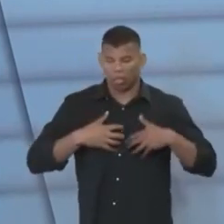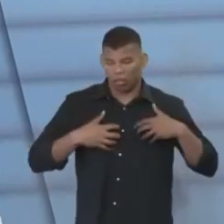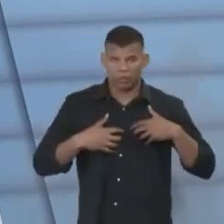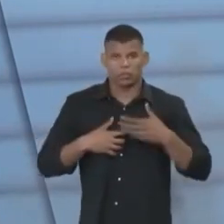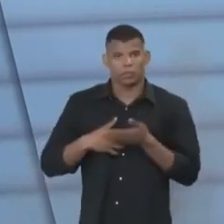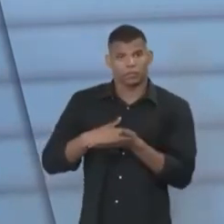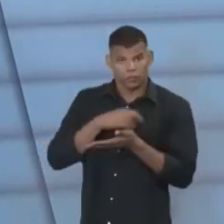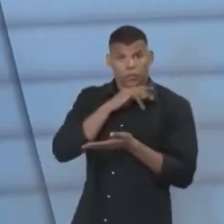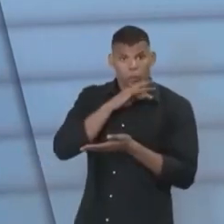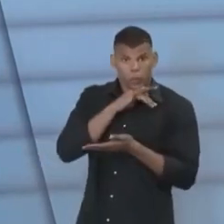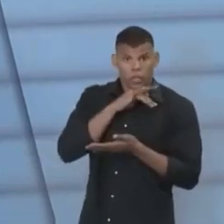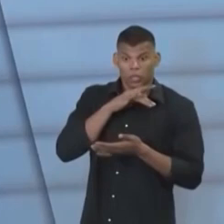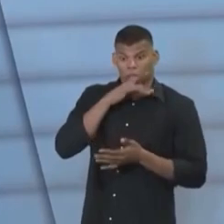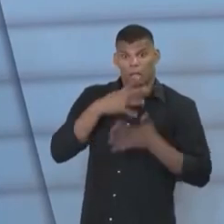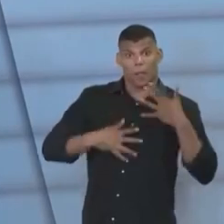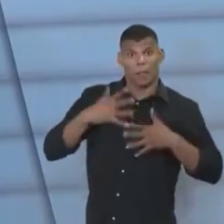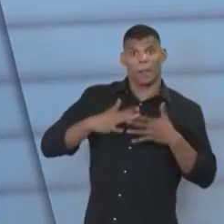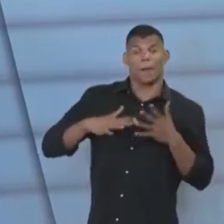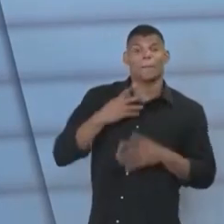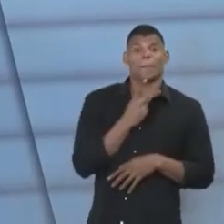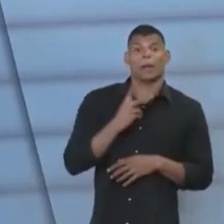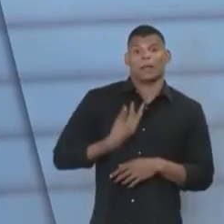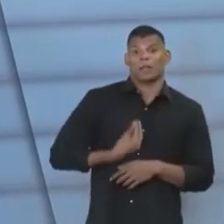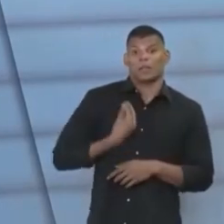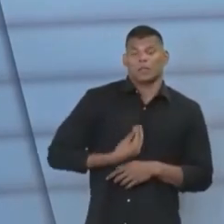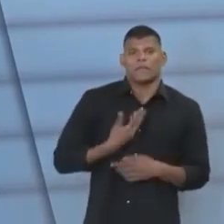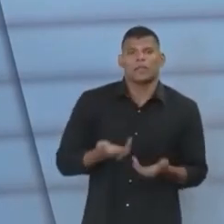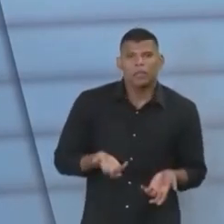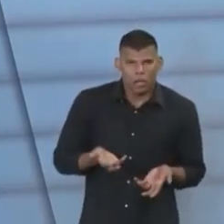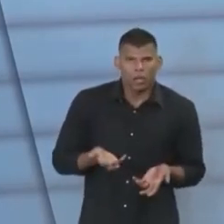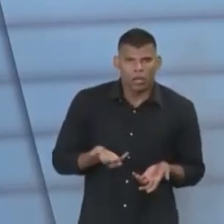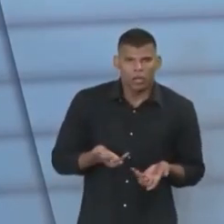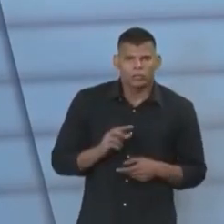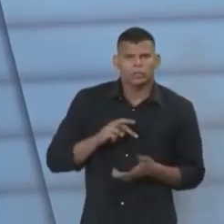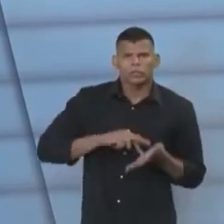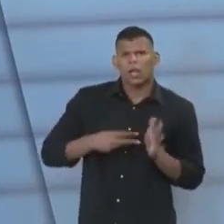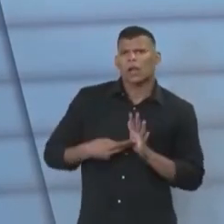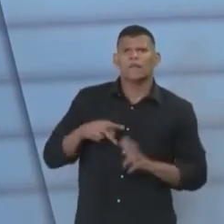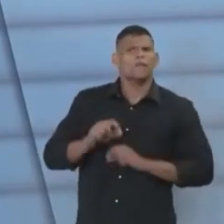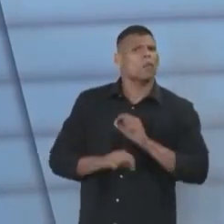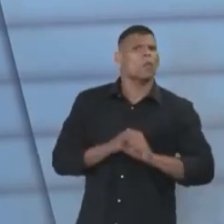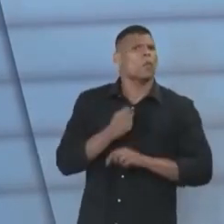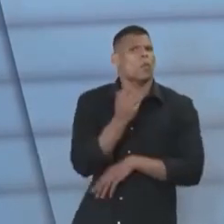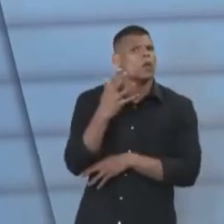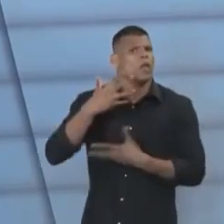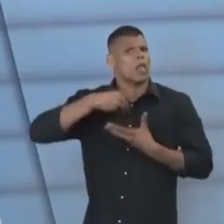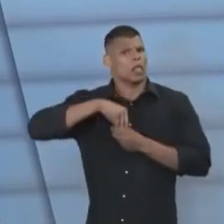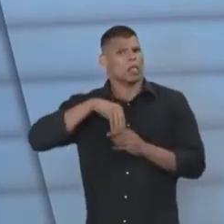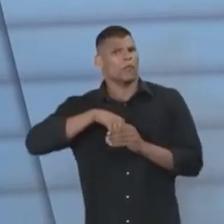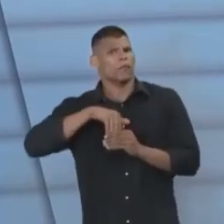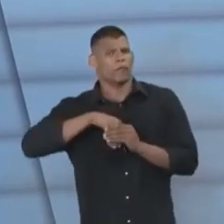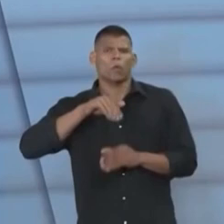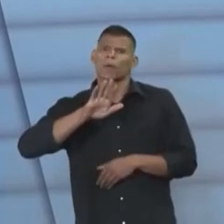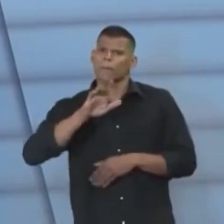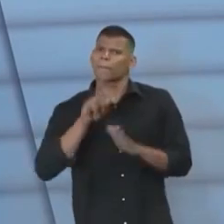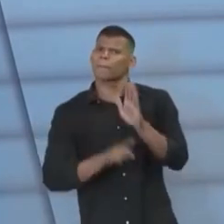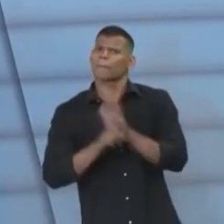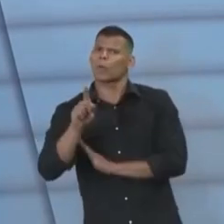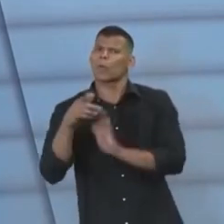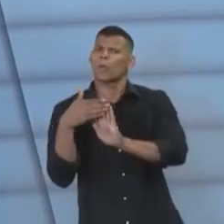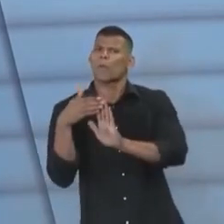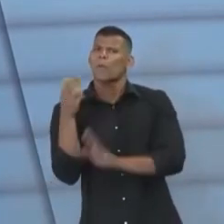De colocar a questão ambiental no voto. Olha, qual é a proposta? questão mais fundamental. Qual é a proposta?